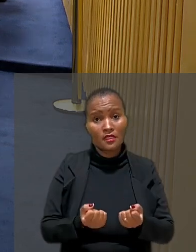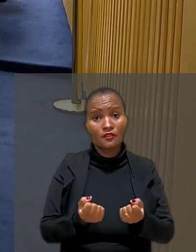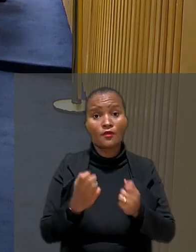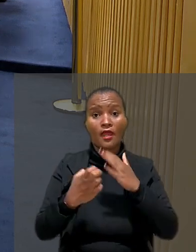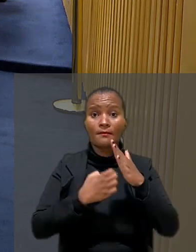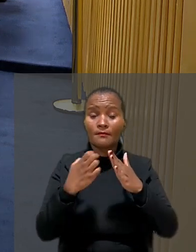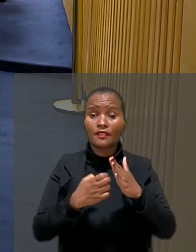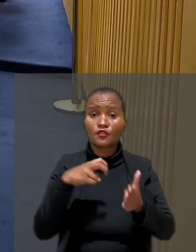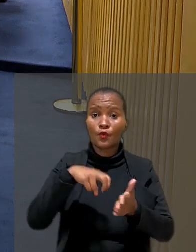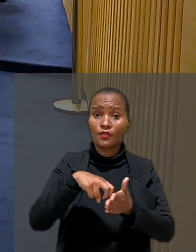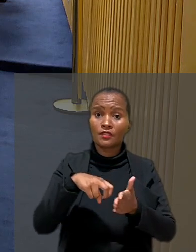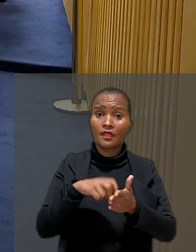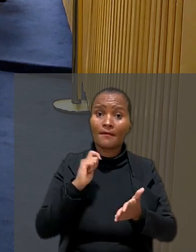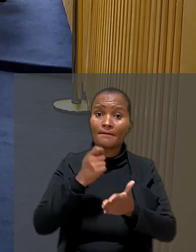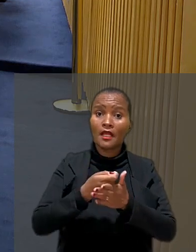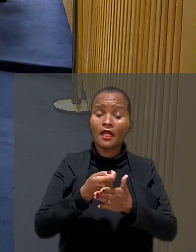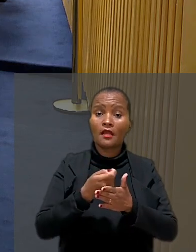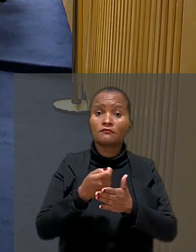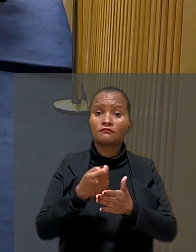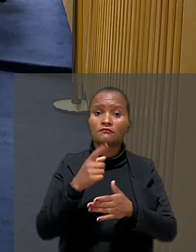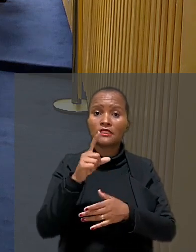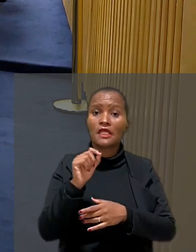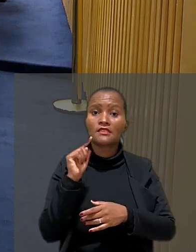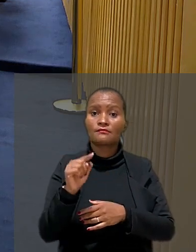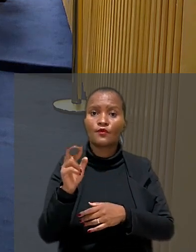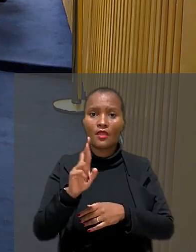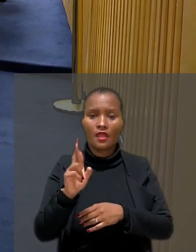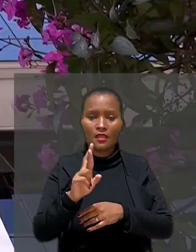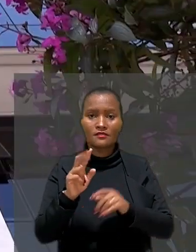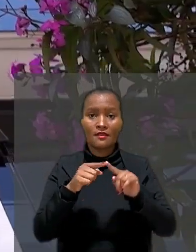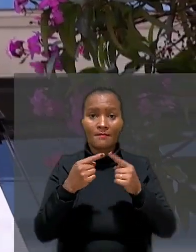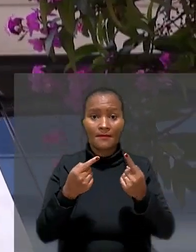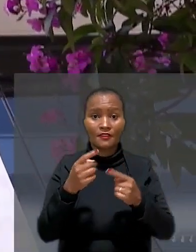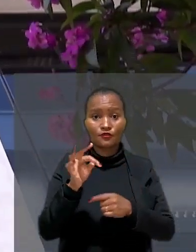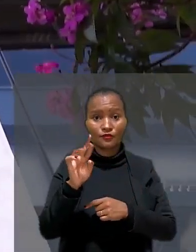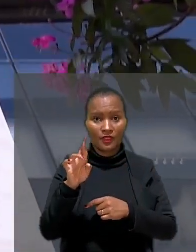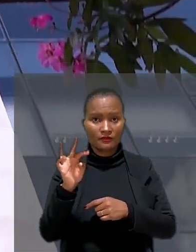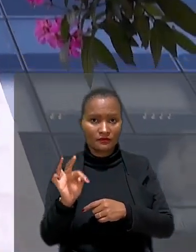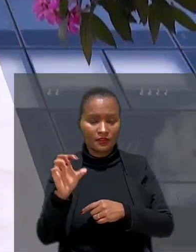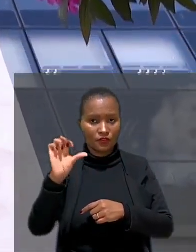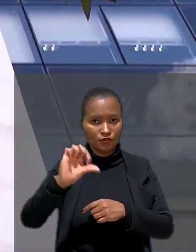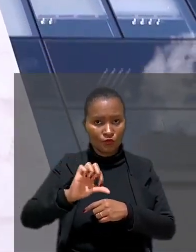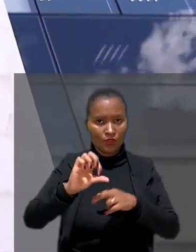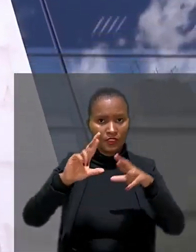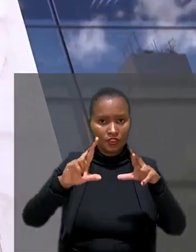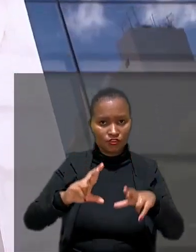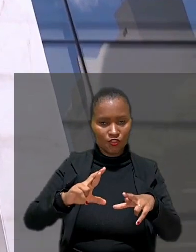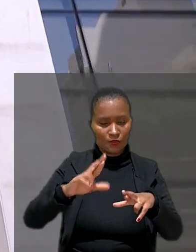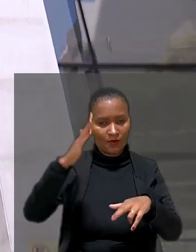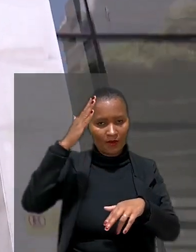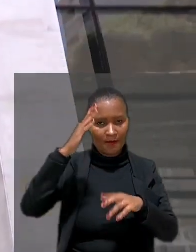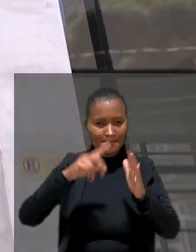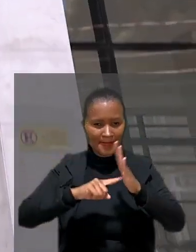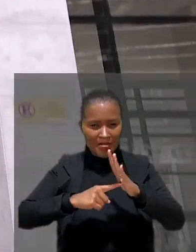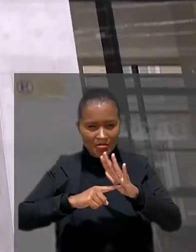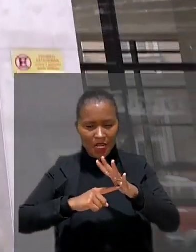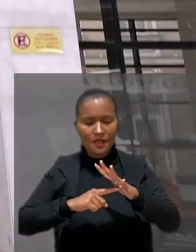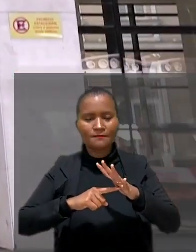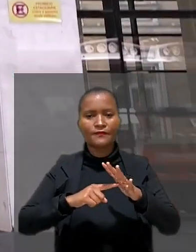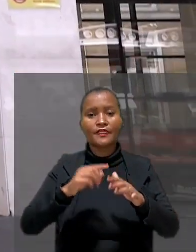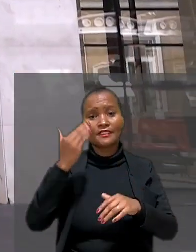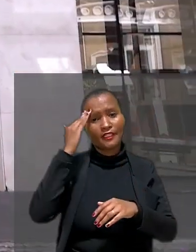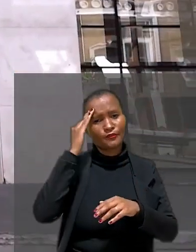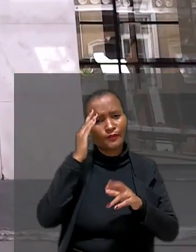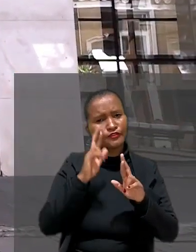aceito e a empresa foi condenada ao pagamento de R$ 10 mil. Já no Tribunal Regional do Trabalho, da nona região, no Paraná,